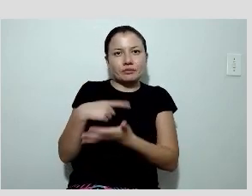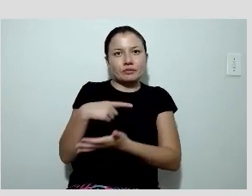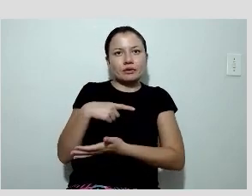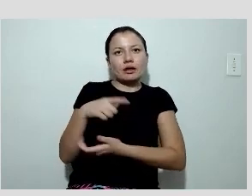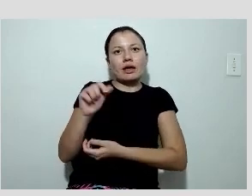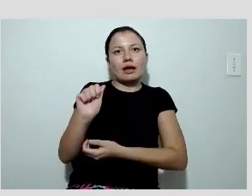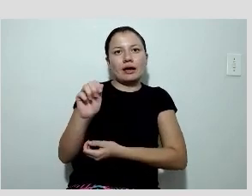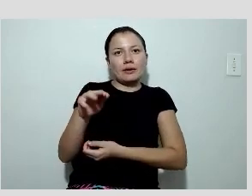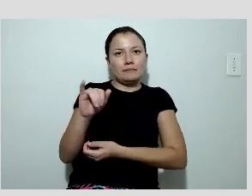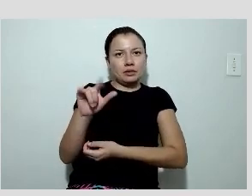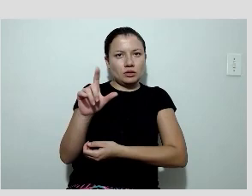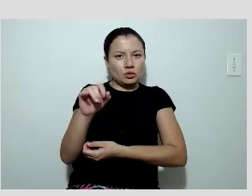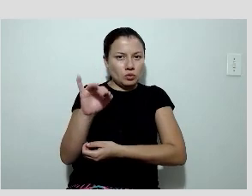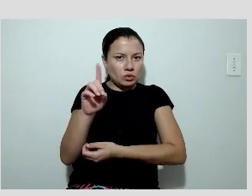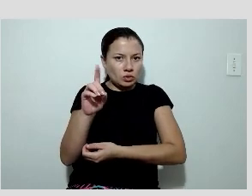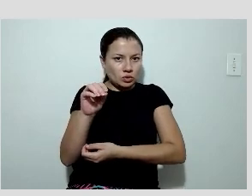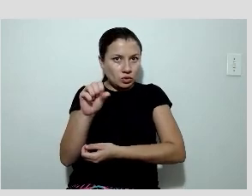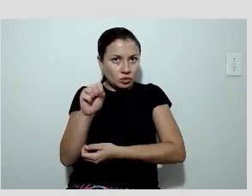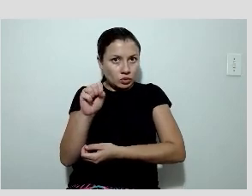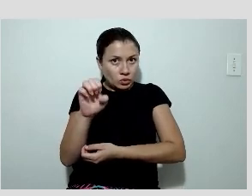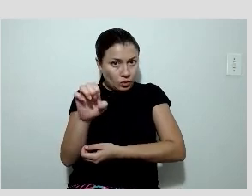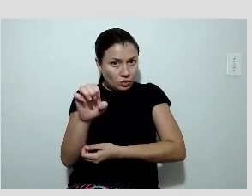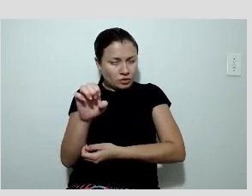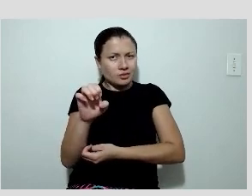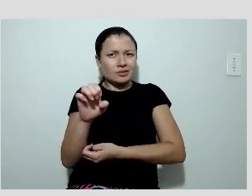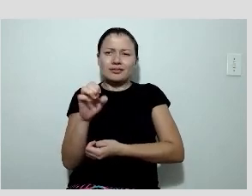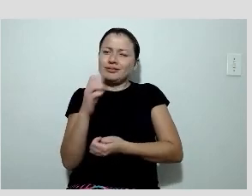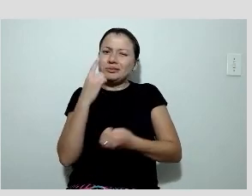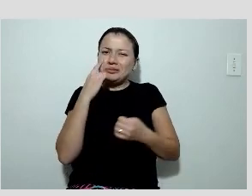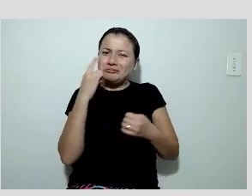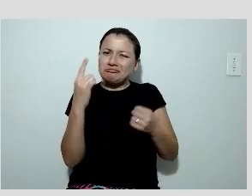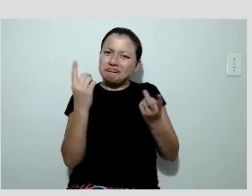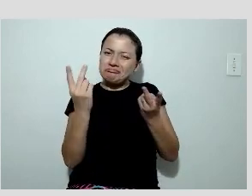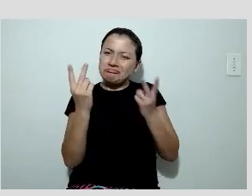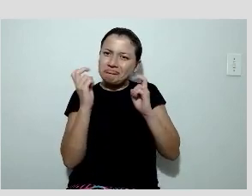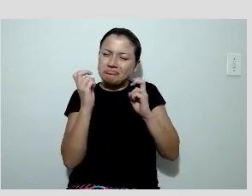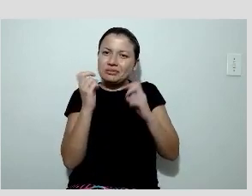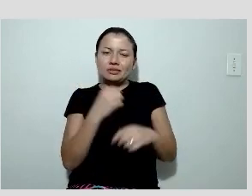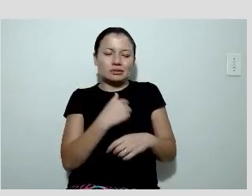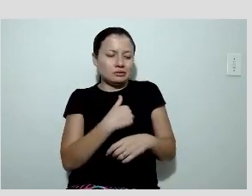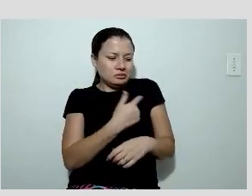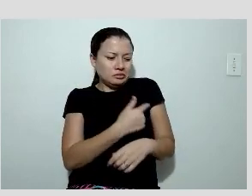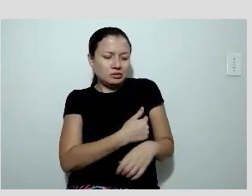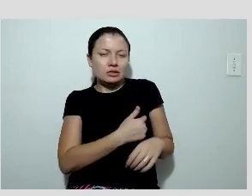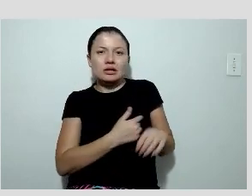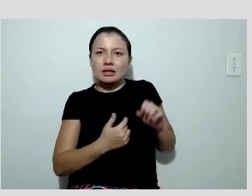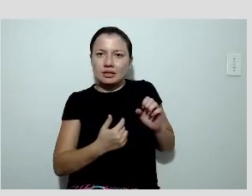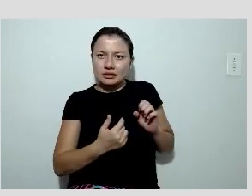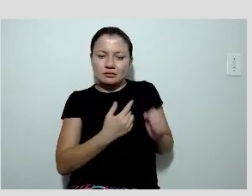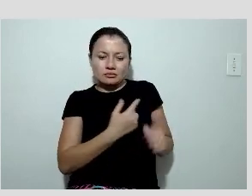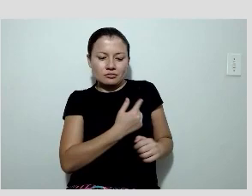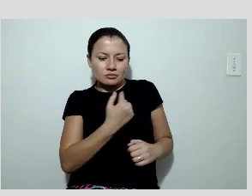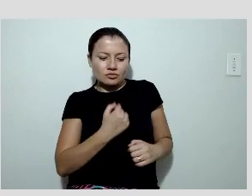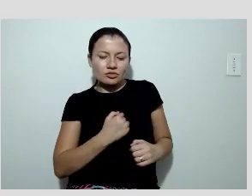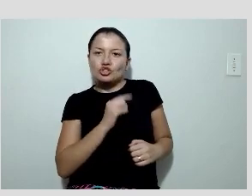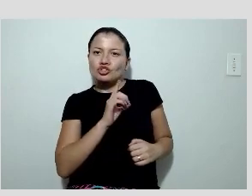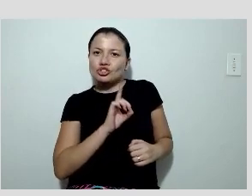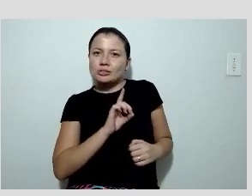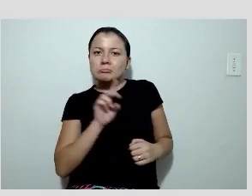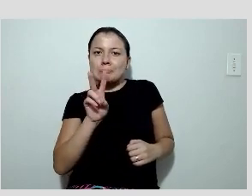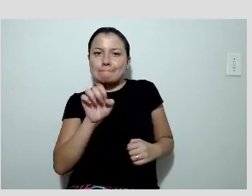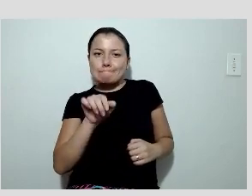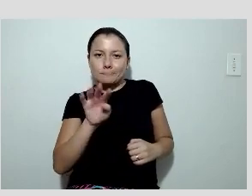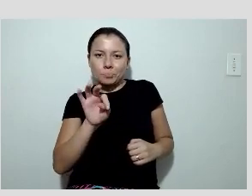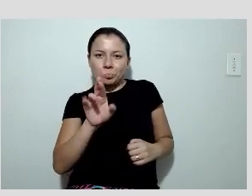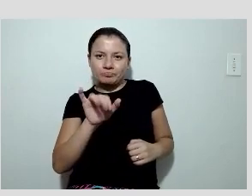ver com tanta capacidade, como se fosse uma perfusão com o MIB ventrículo esquerdo, o ventrículo direito. Tem uma